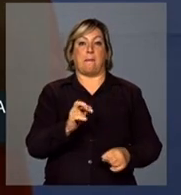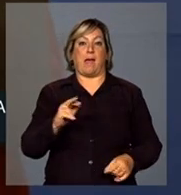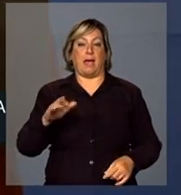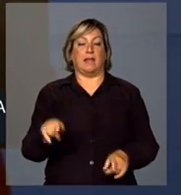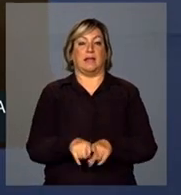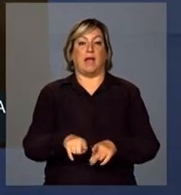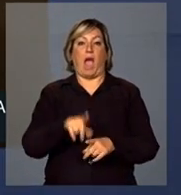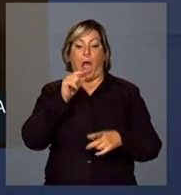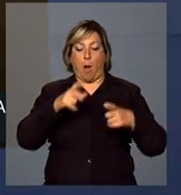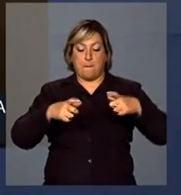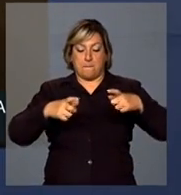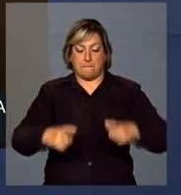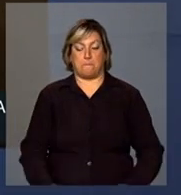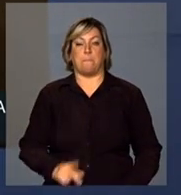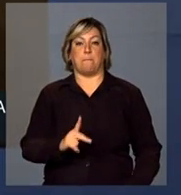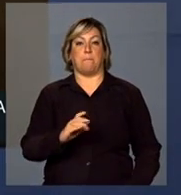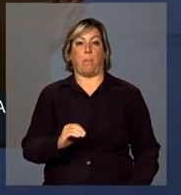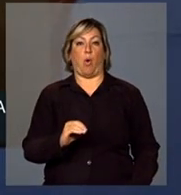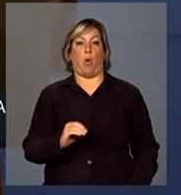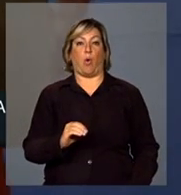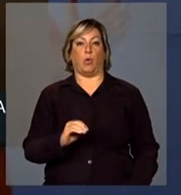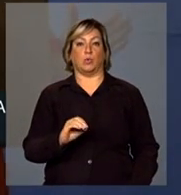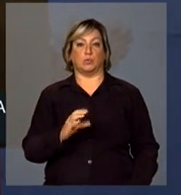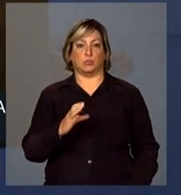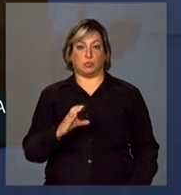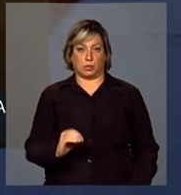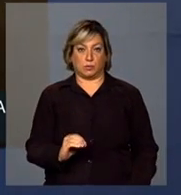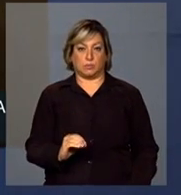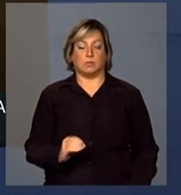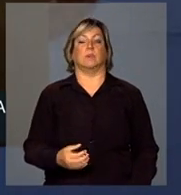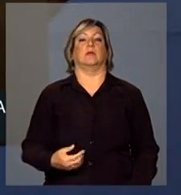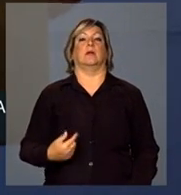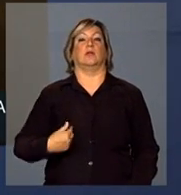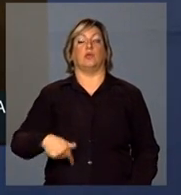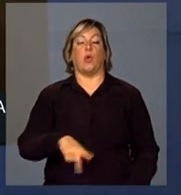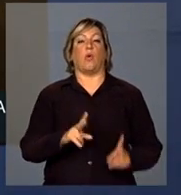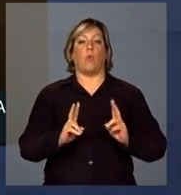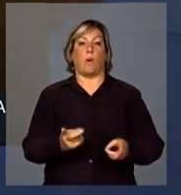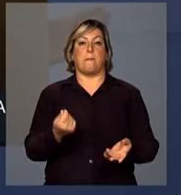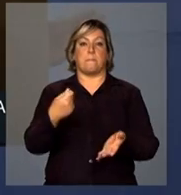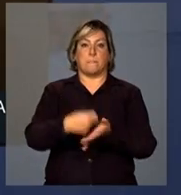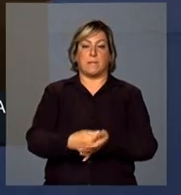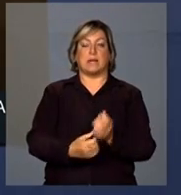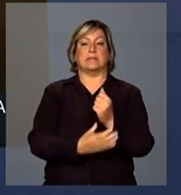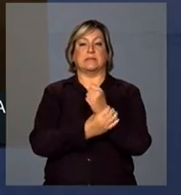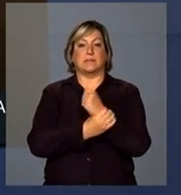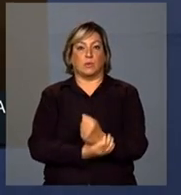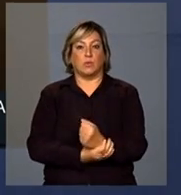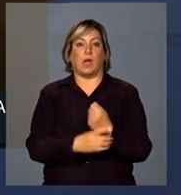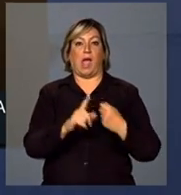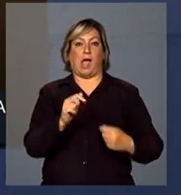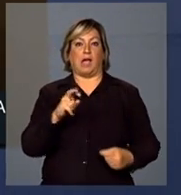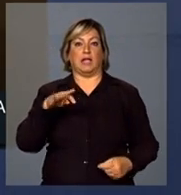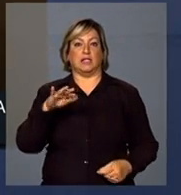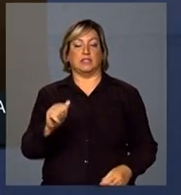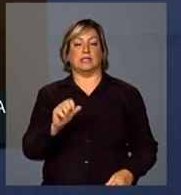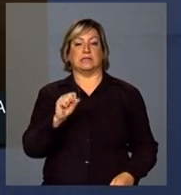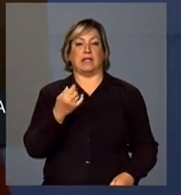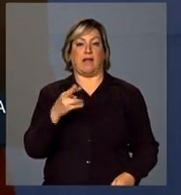Nós vamos continuar também pagando o seguro garantia safra de 140 reais